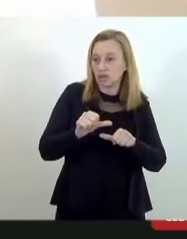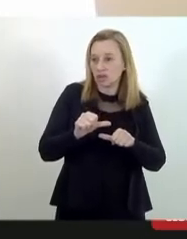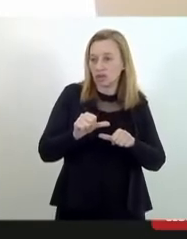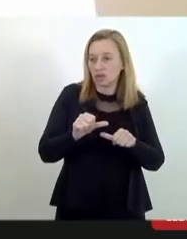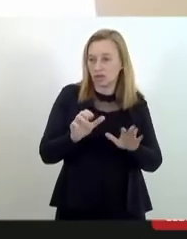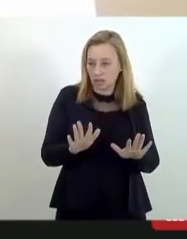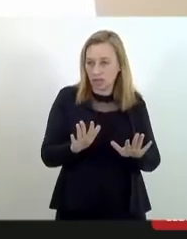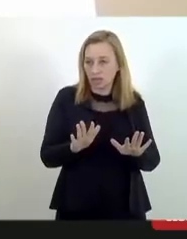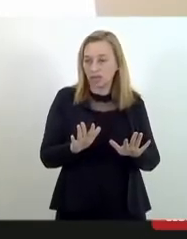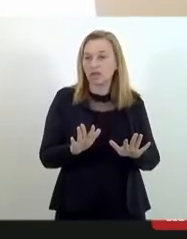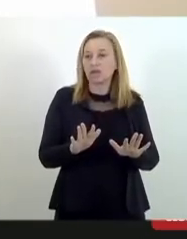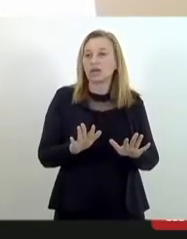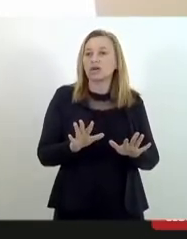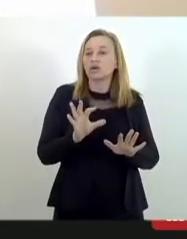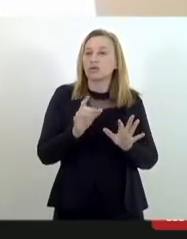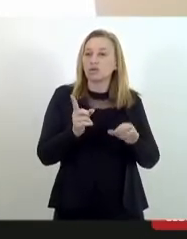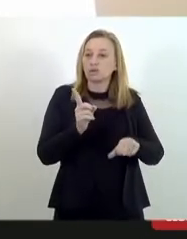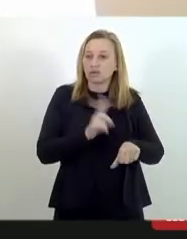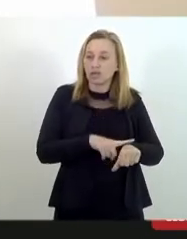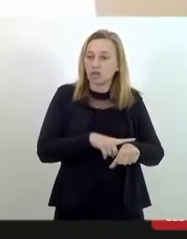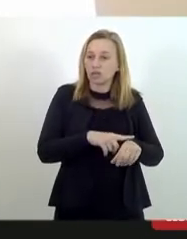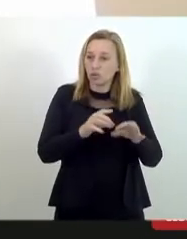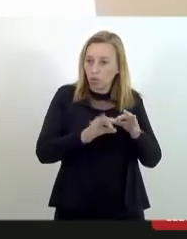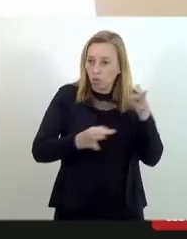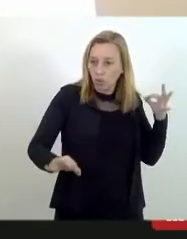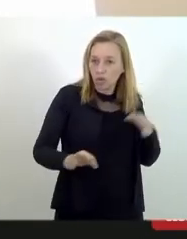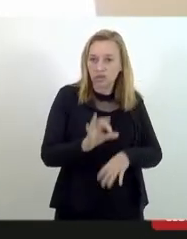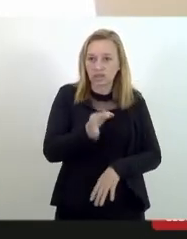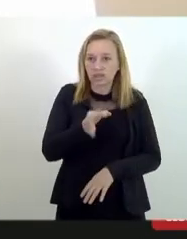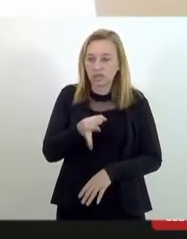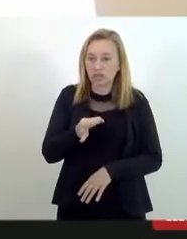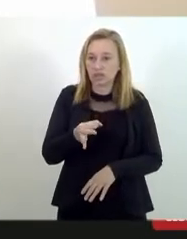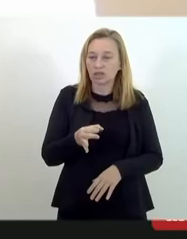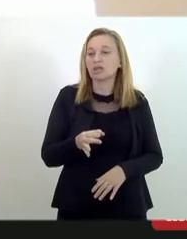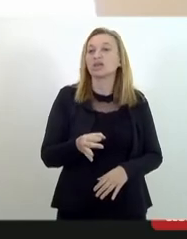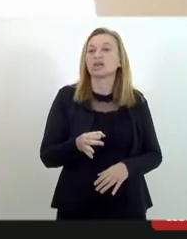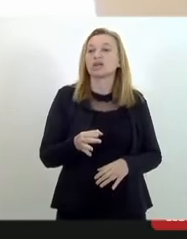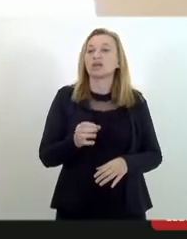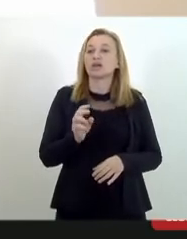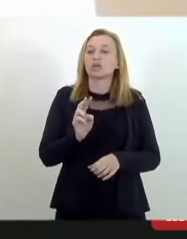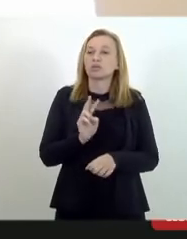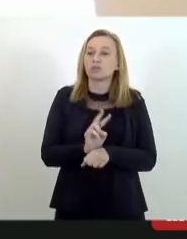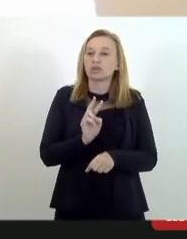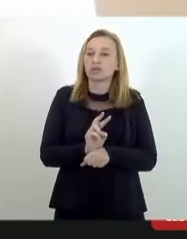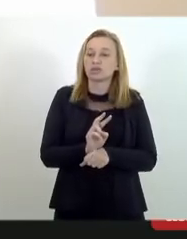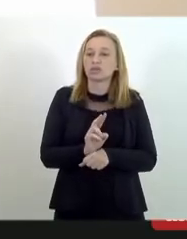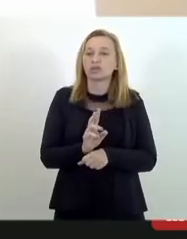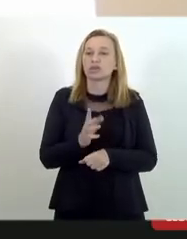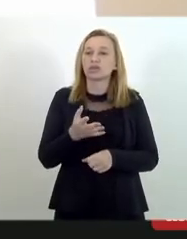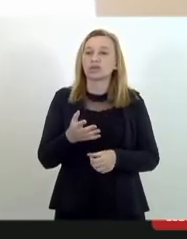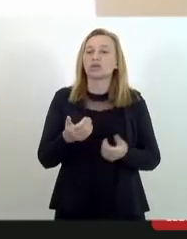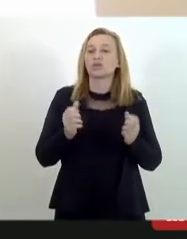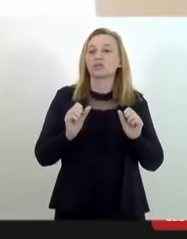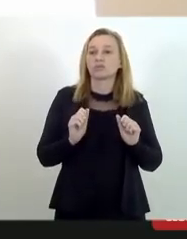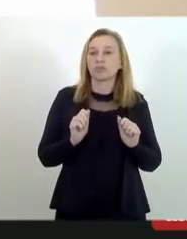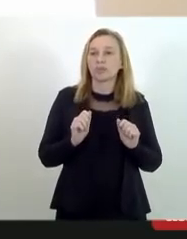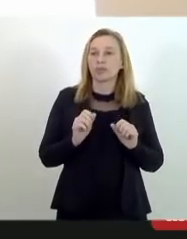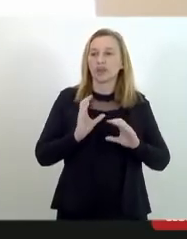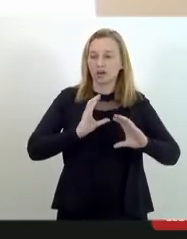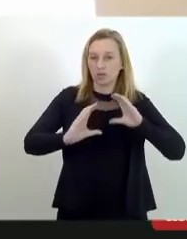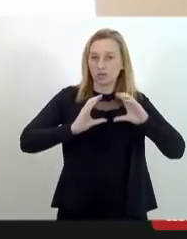prazo necessariamente a raiz da prevenção para quem sabe nós possamos sonhar com uma erradicação passa